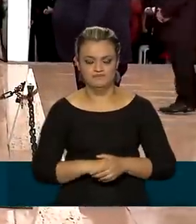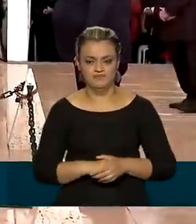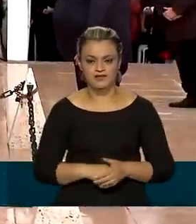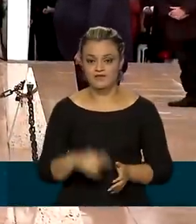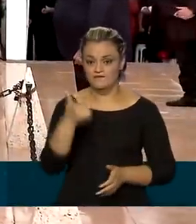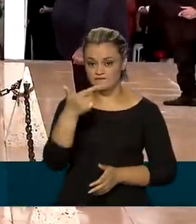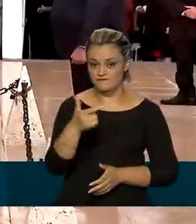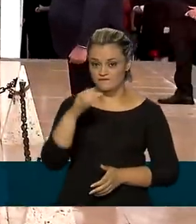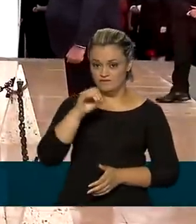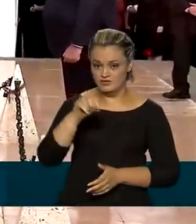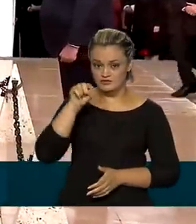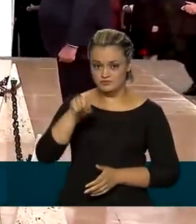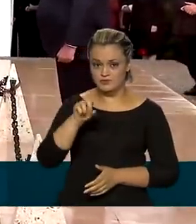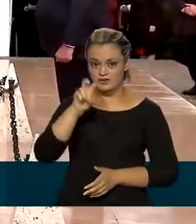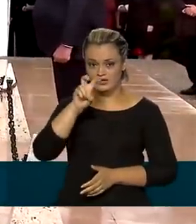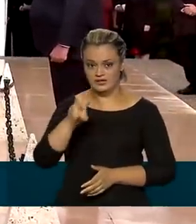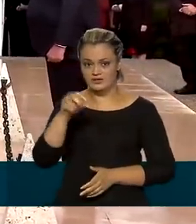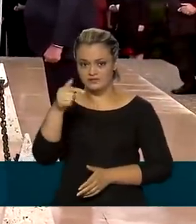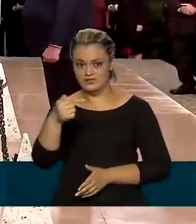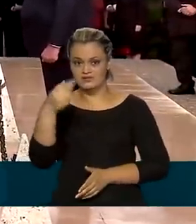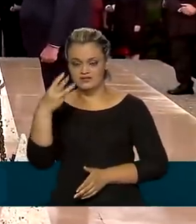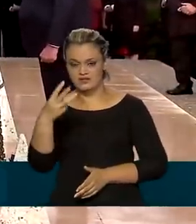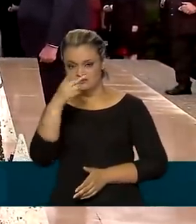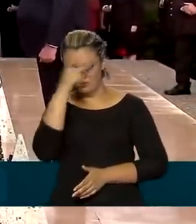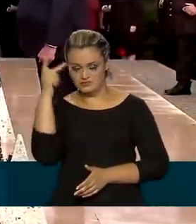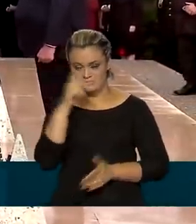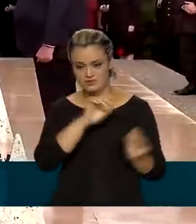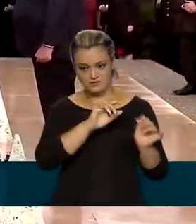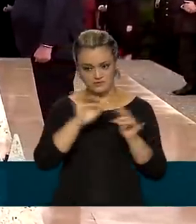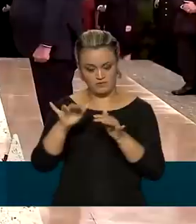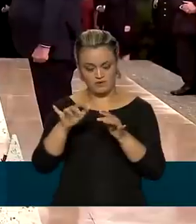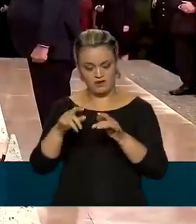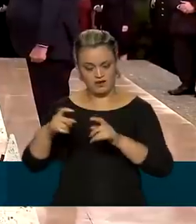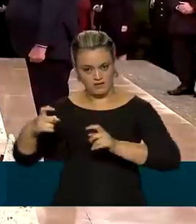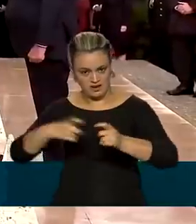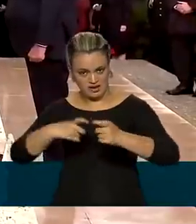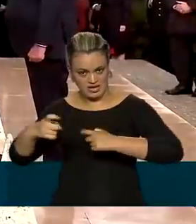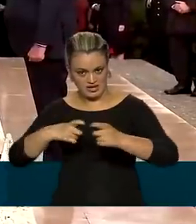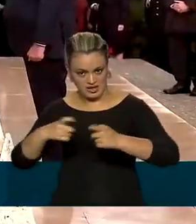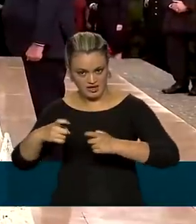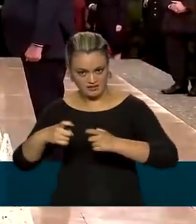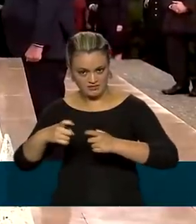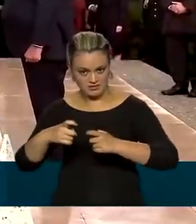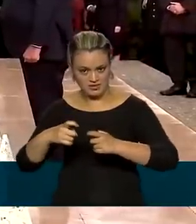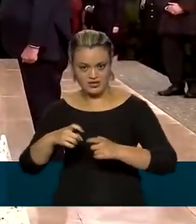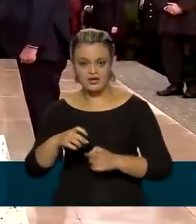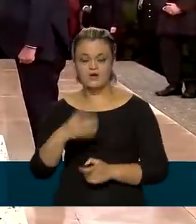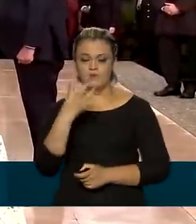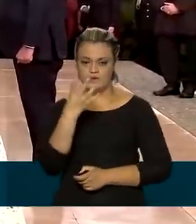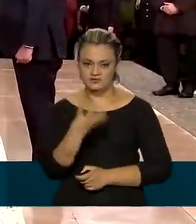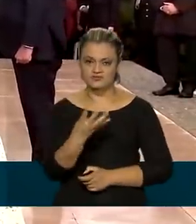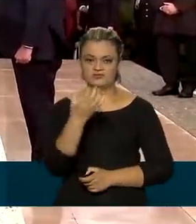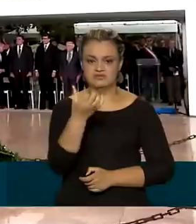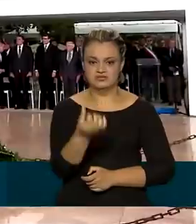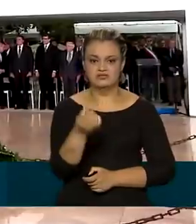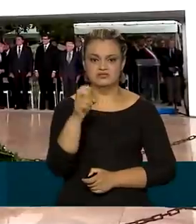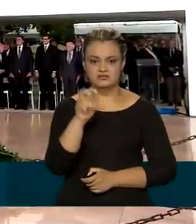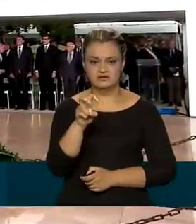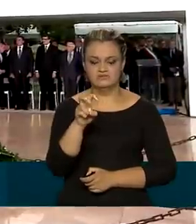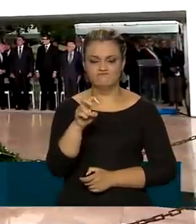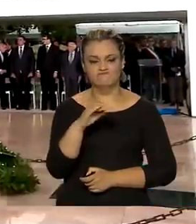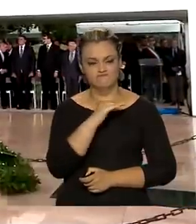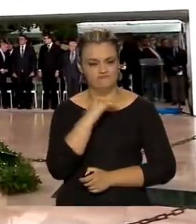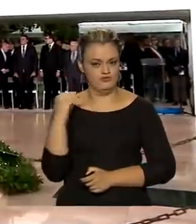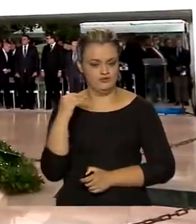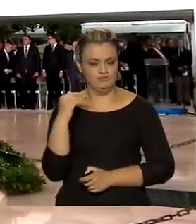Dos 20.573 pracinhas enviados para lutar na Itália, 465 militares